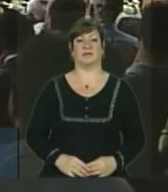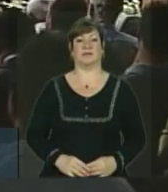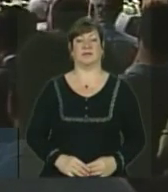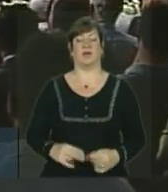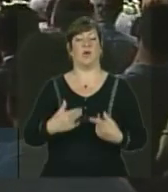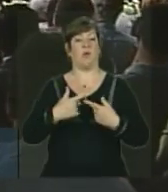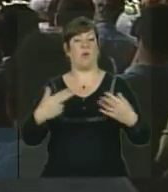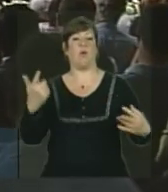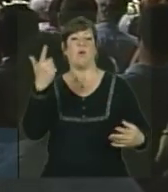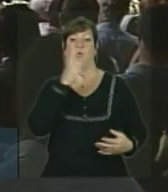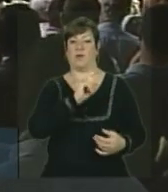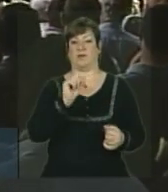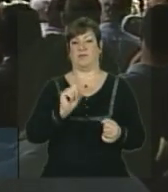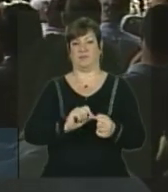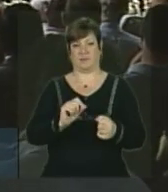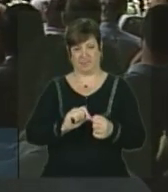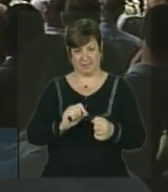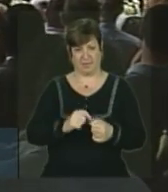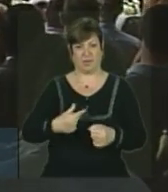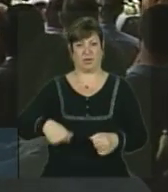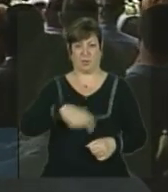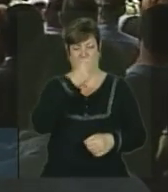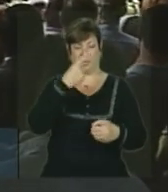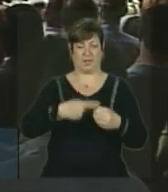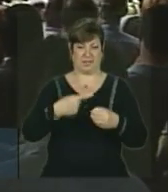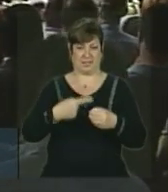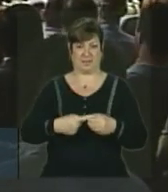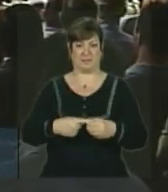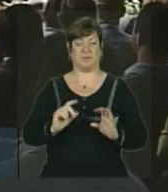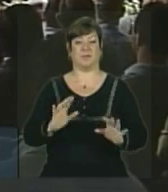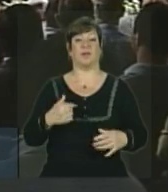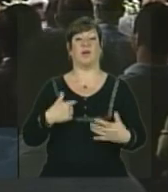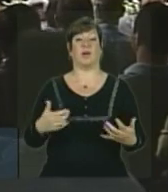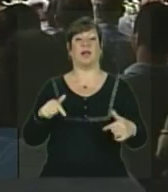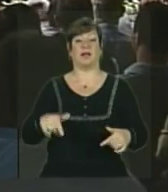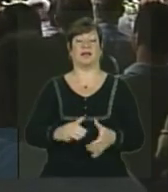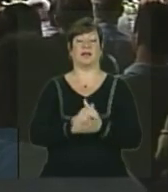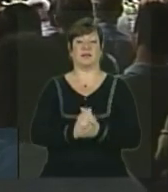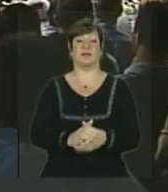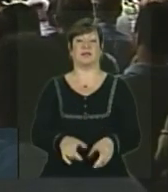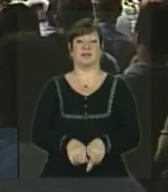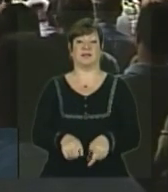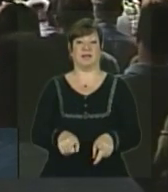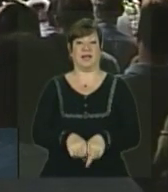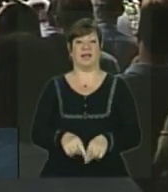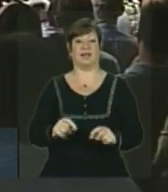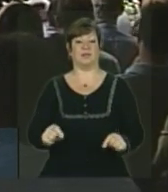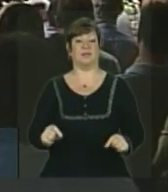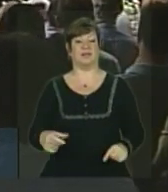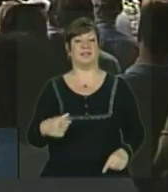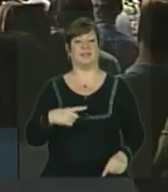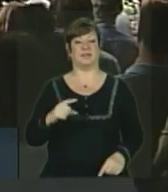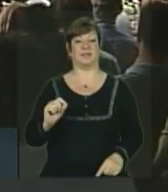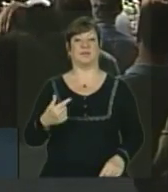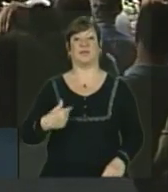as coisas possam vir a acontecer no nosso município. Mas, no maior, quero aqui cumprimentar também aqui o nosso...